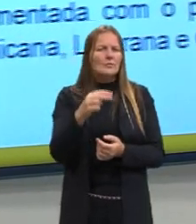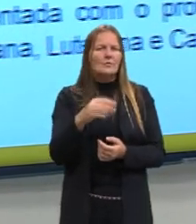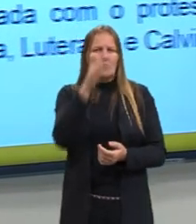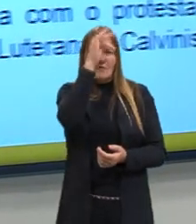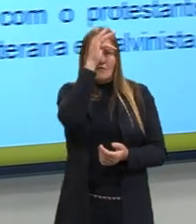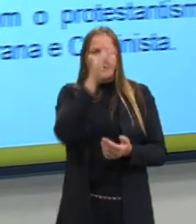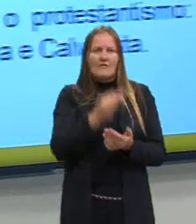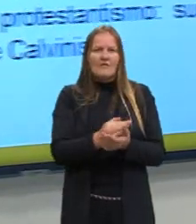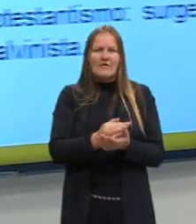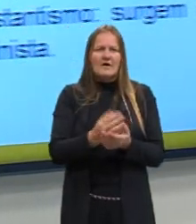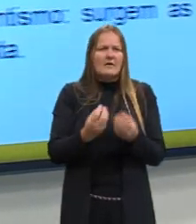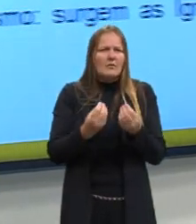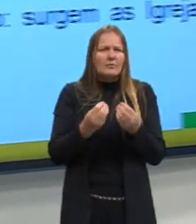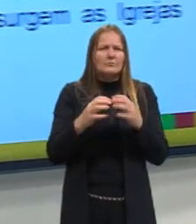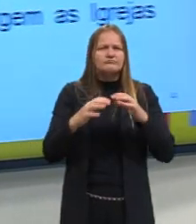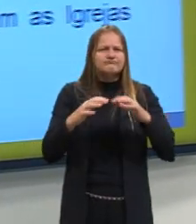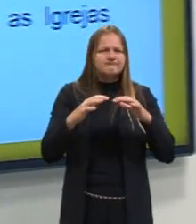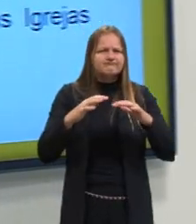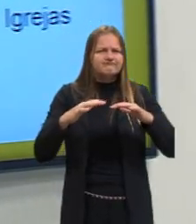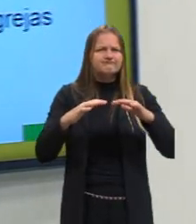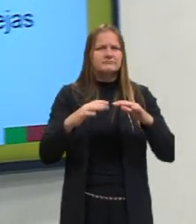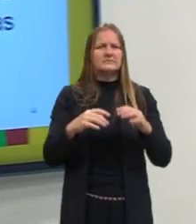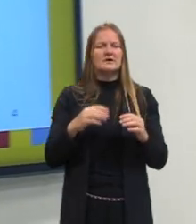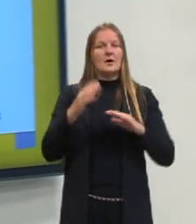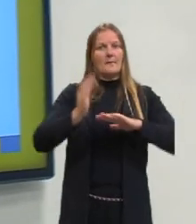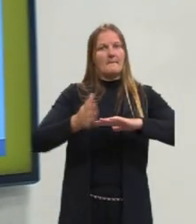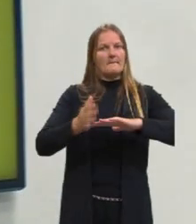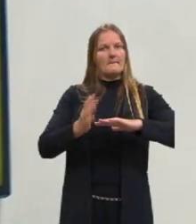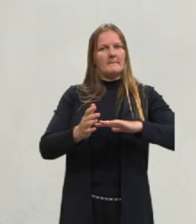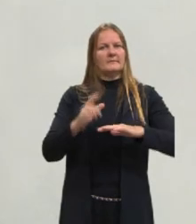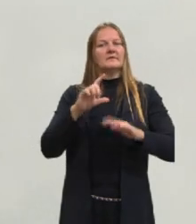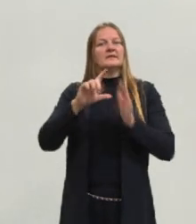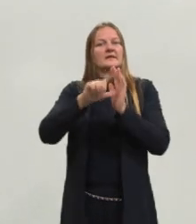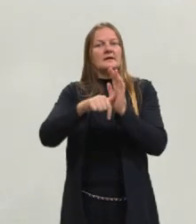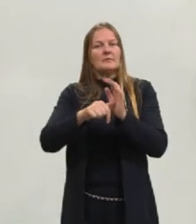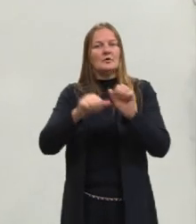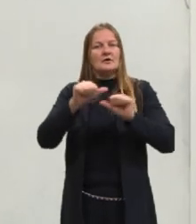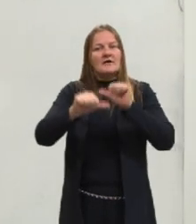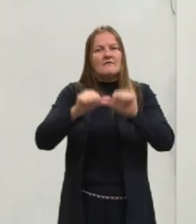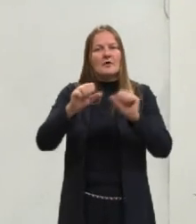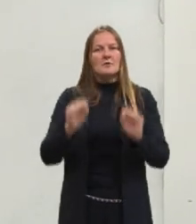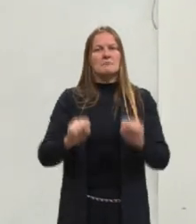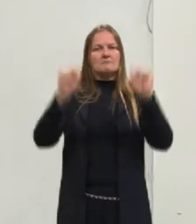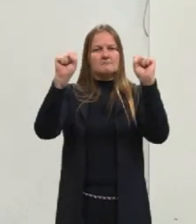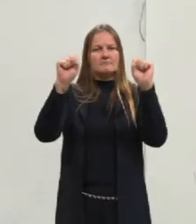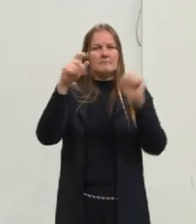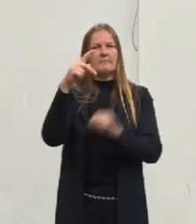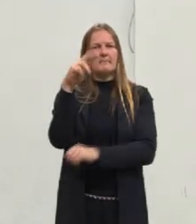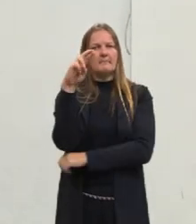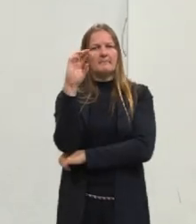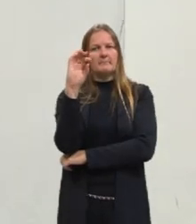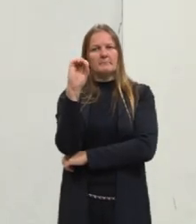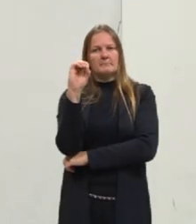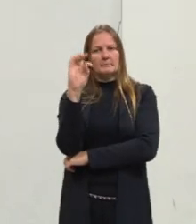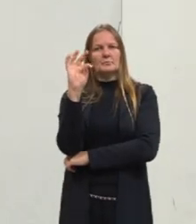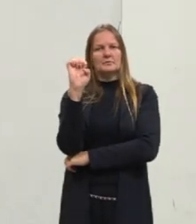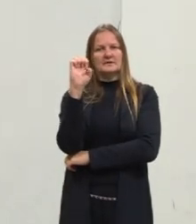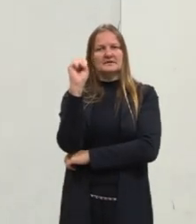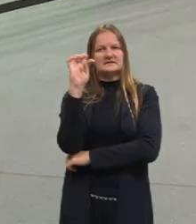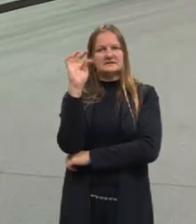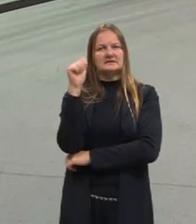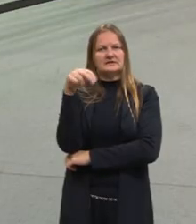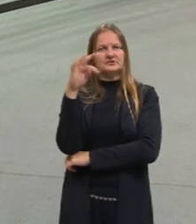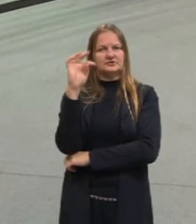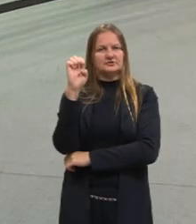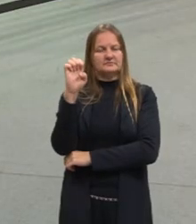fragmentar no período moderno, após a Reforma Protestante, iniciada por Lutero.